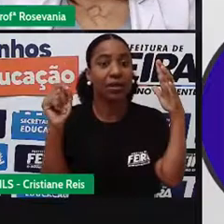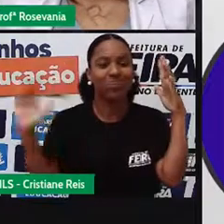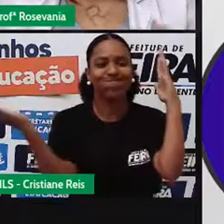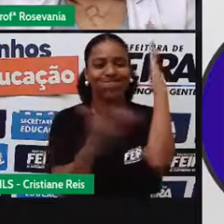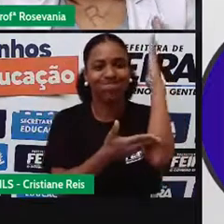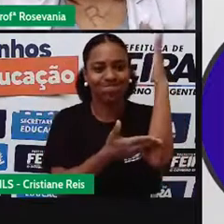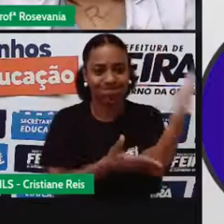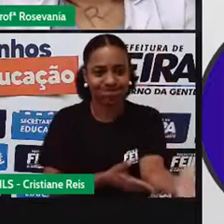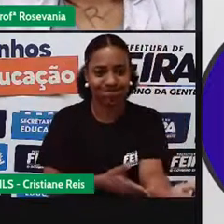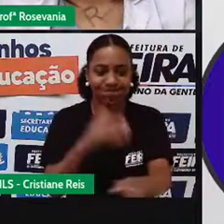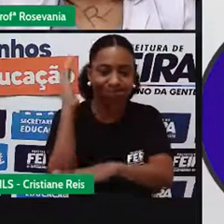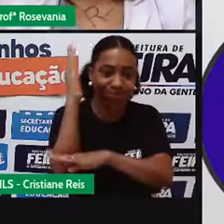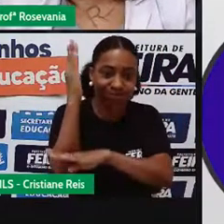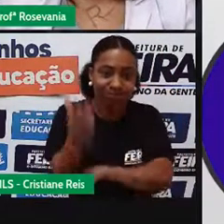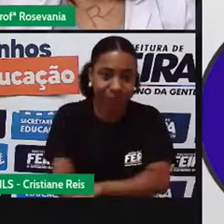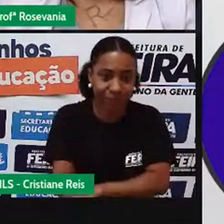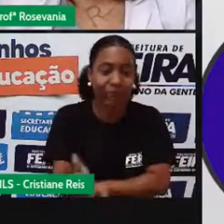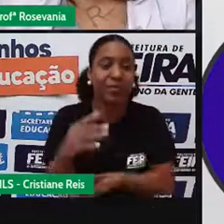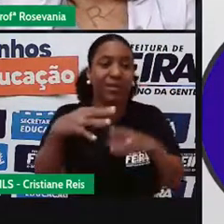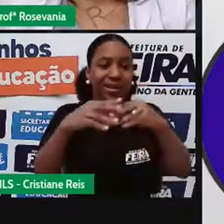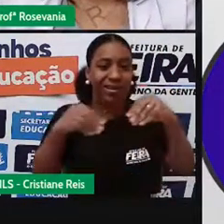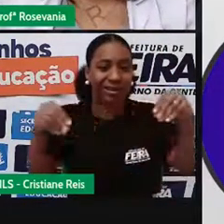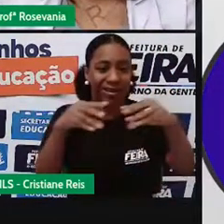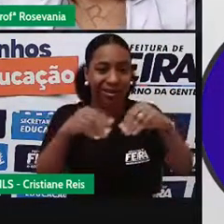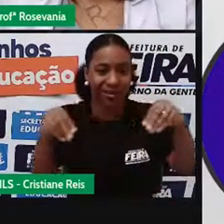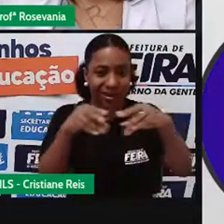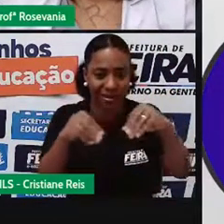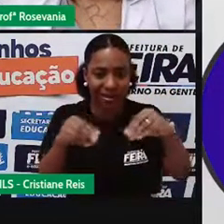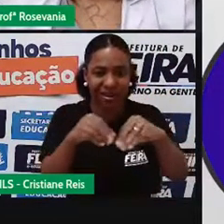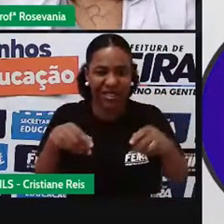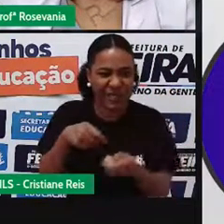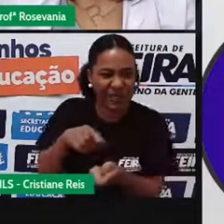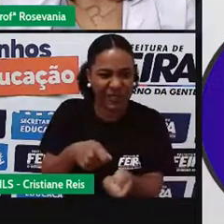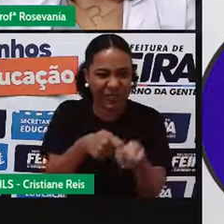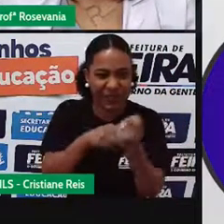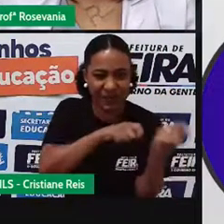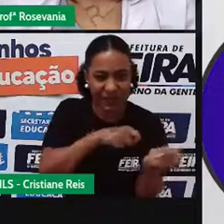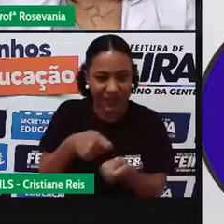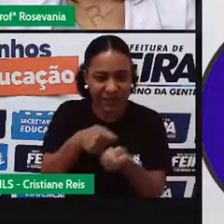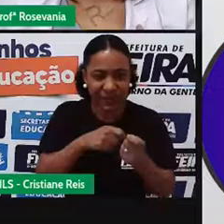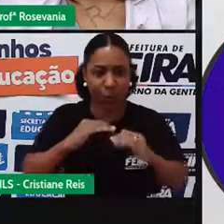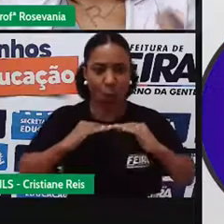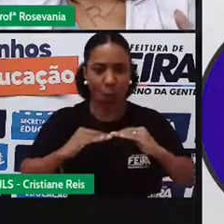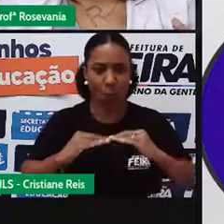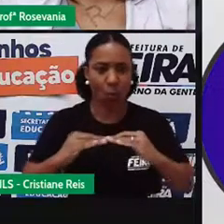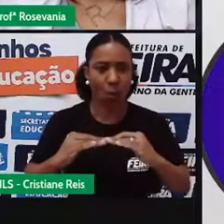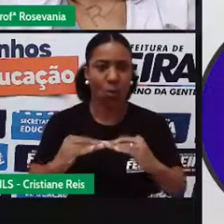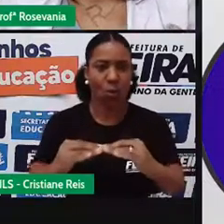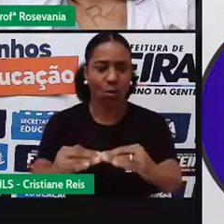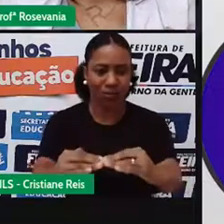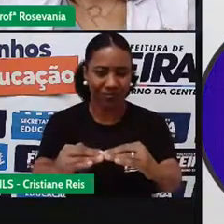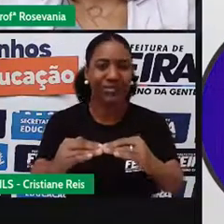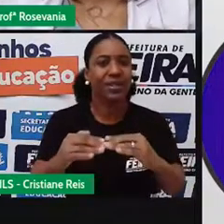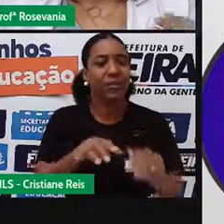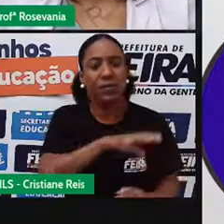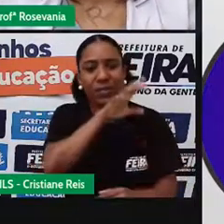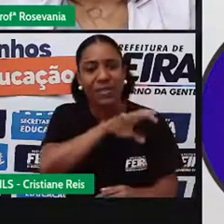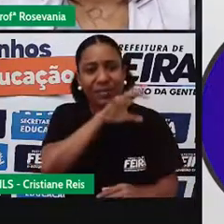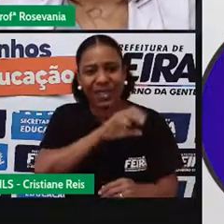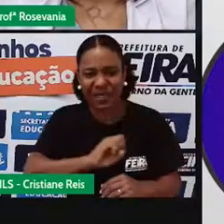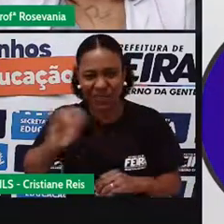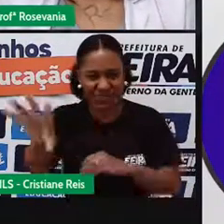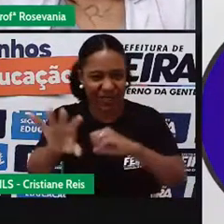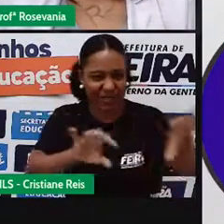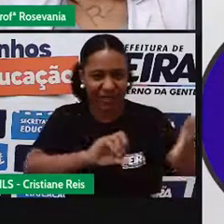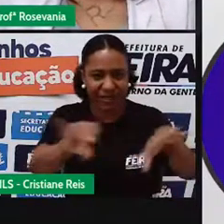remanejasse parte desses animais. E essa abertura dessa estrada aí, a gente sabe também que os ventos acabam destruindo as